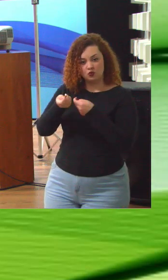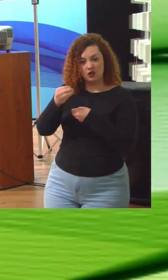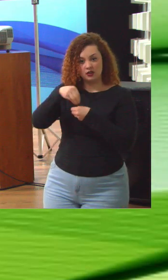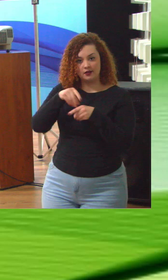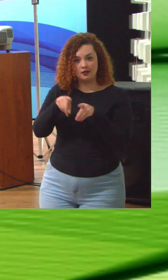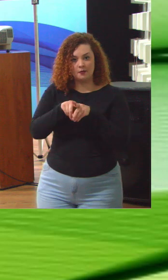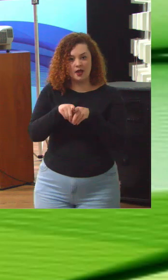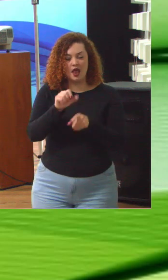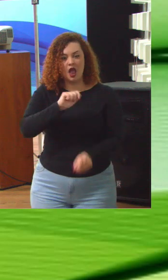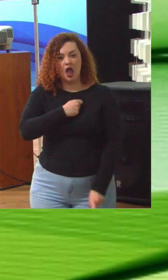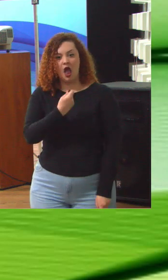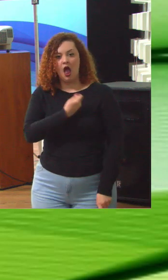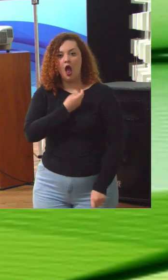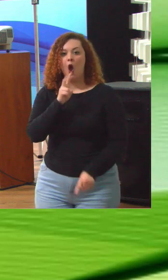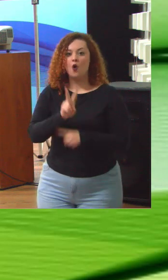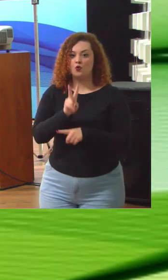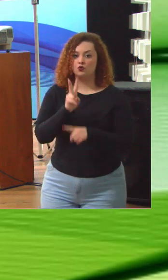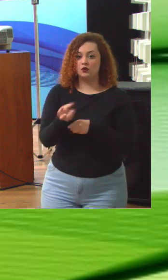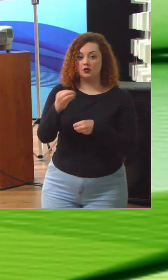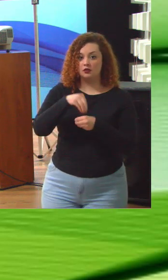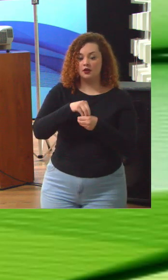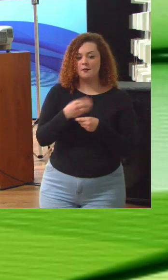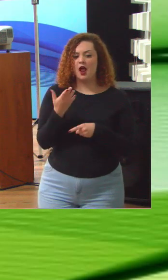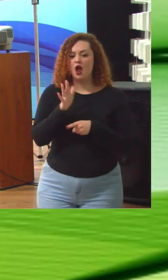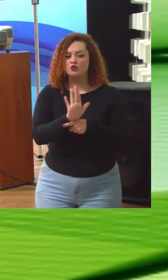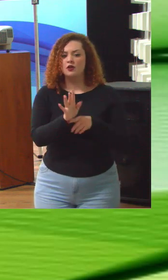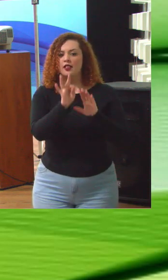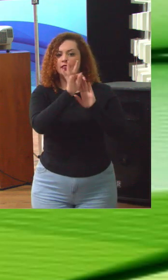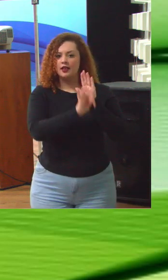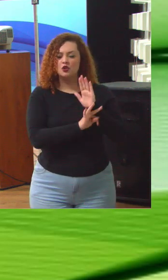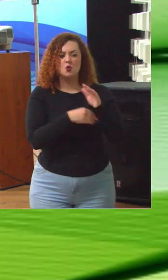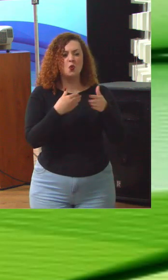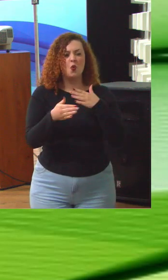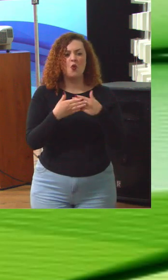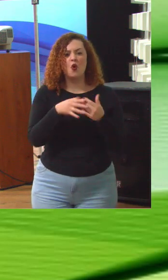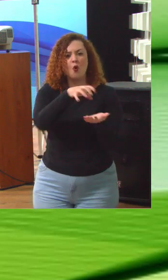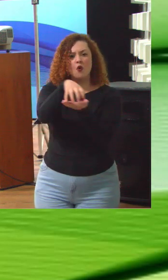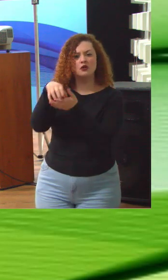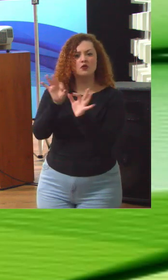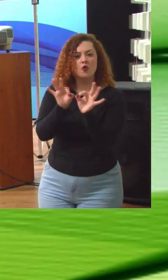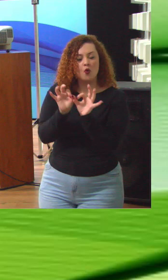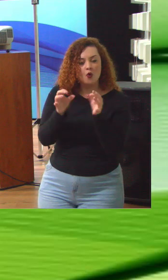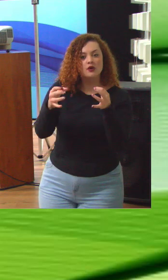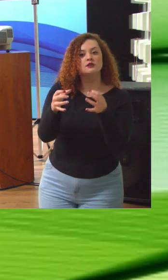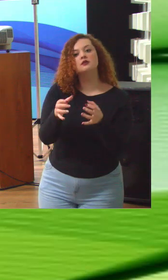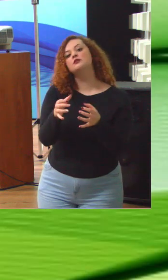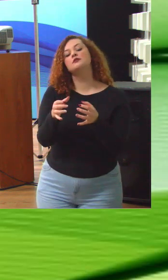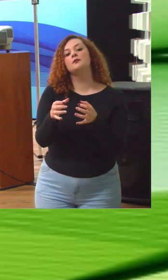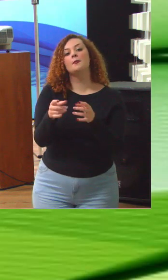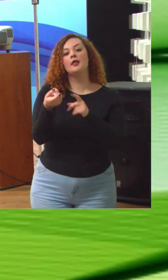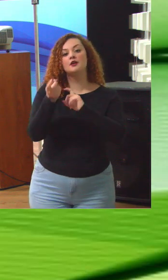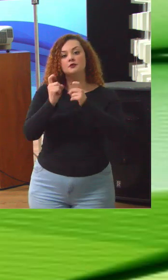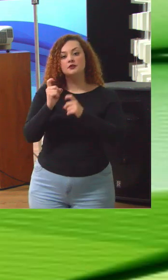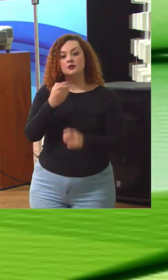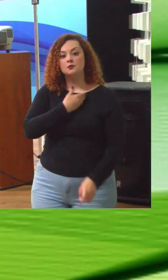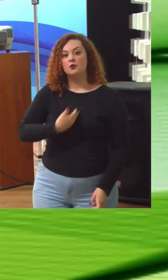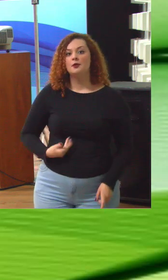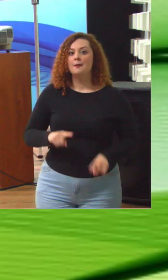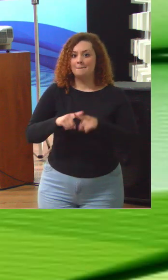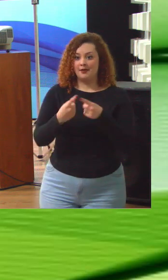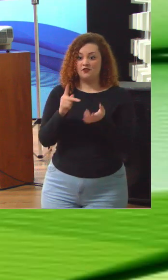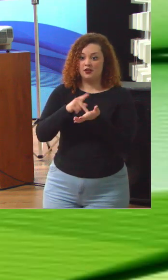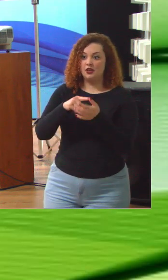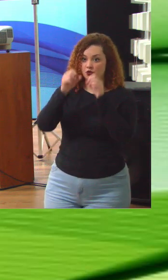Para gerarmos textos que servem para qualquer organização da administração pública. Mas também é verdade que o Tribunal de Contas vem